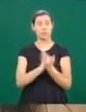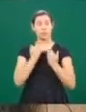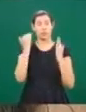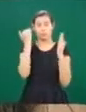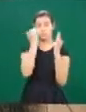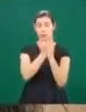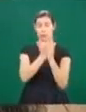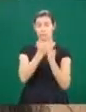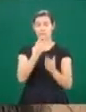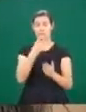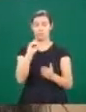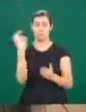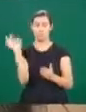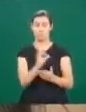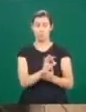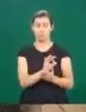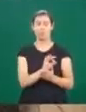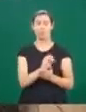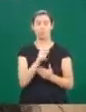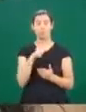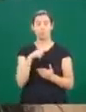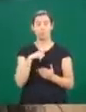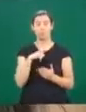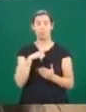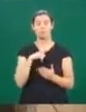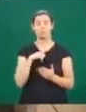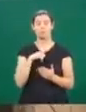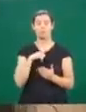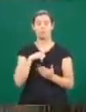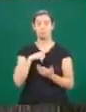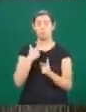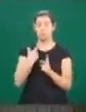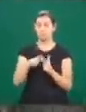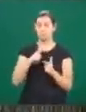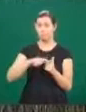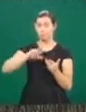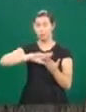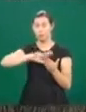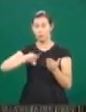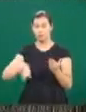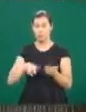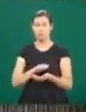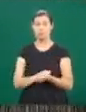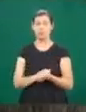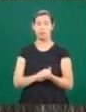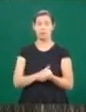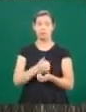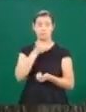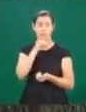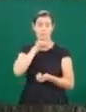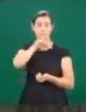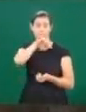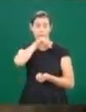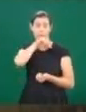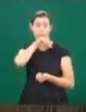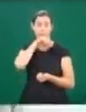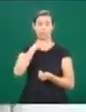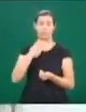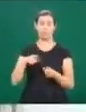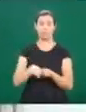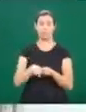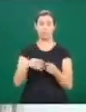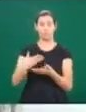torno de 20% a chance de más formações genéticas. A mãe e a criança podem ter problemas de saúde.